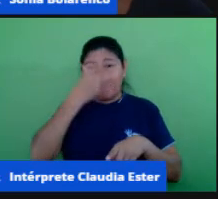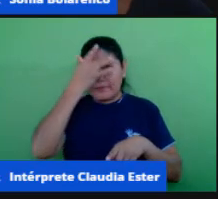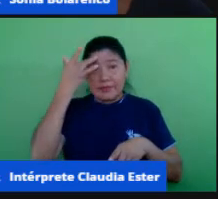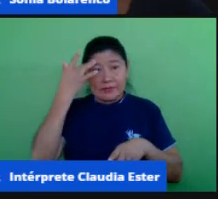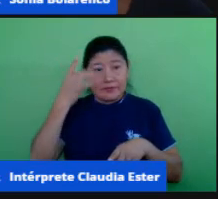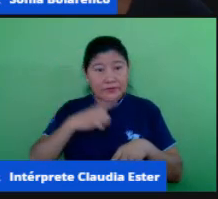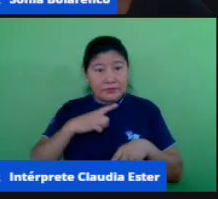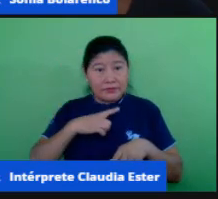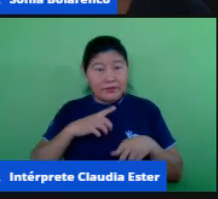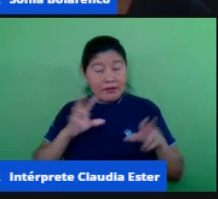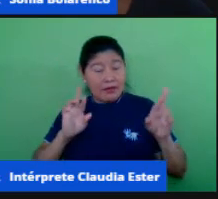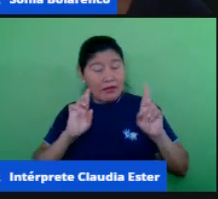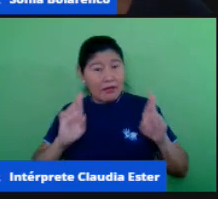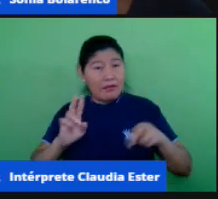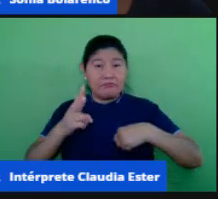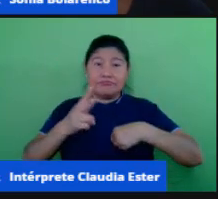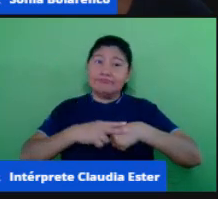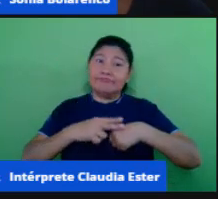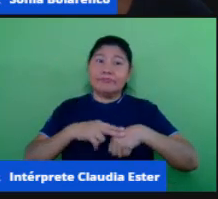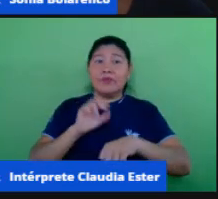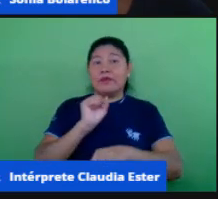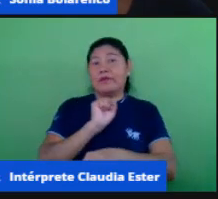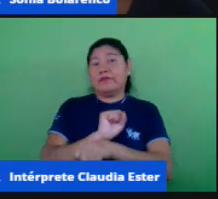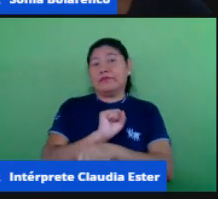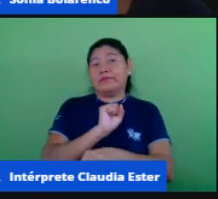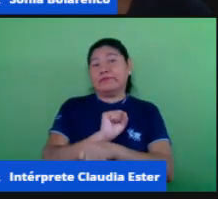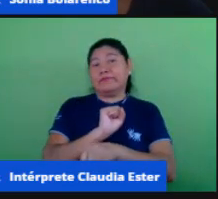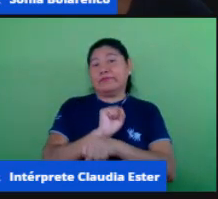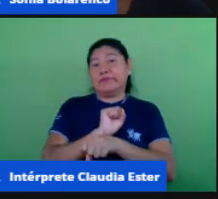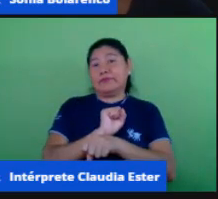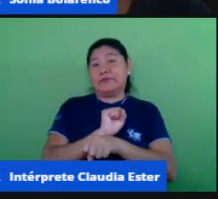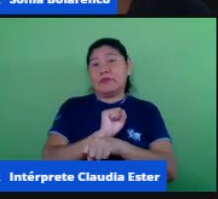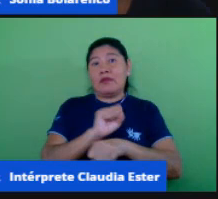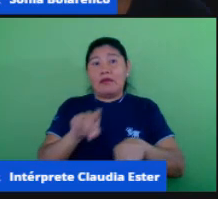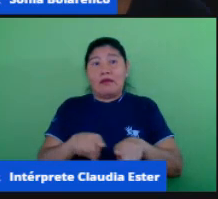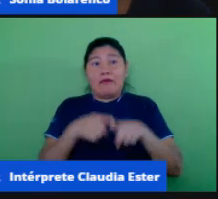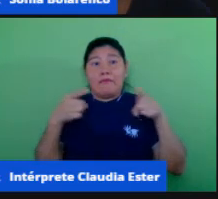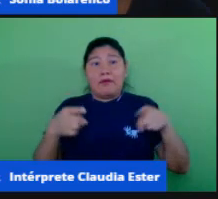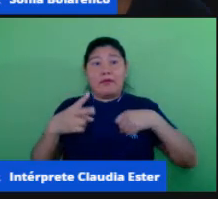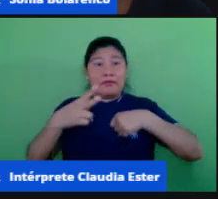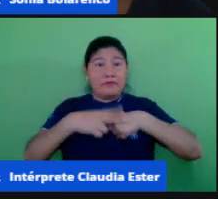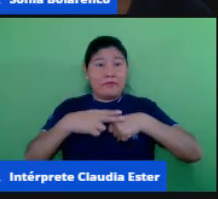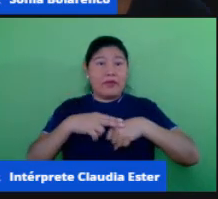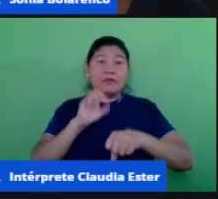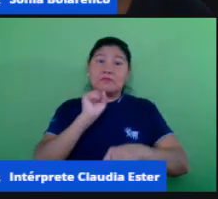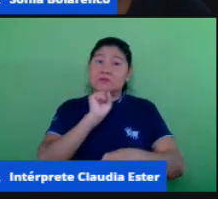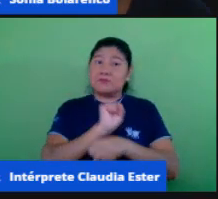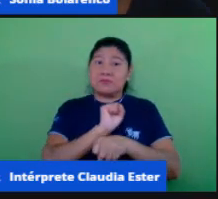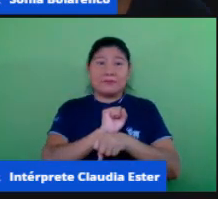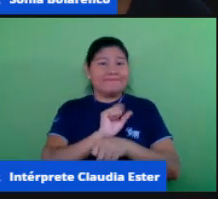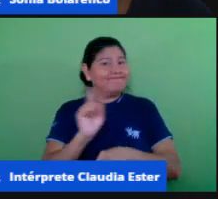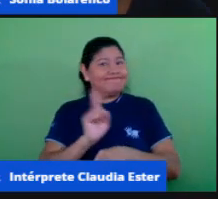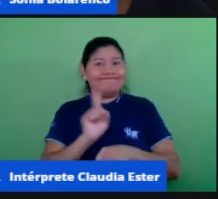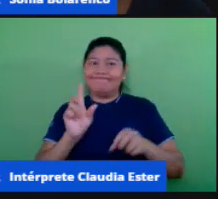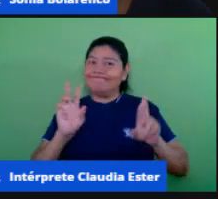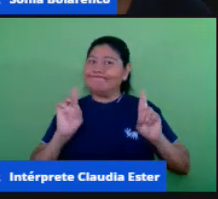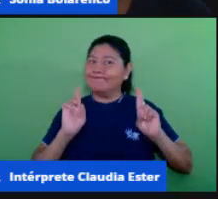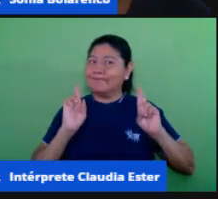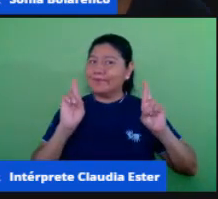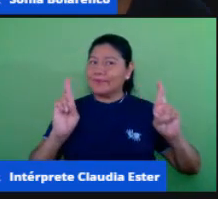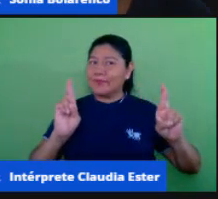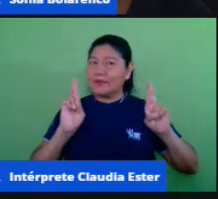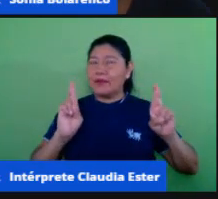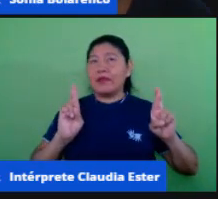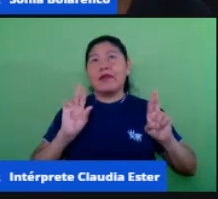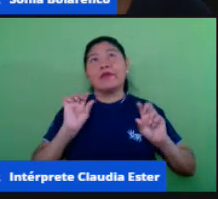verbo esperar e esperança do verbo esperar não é esperança é espera